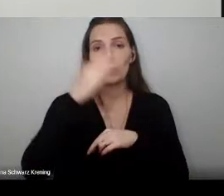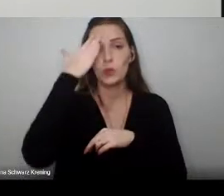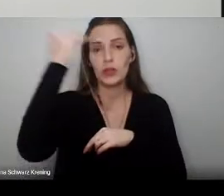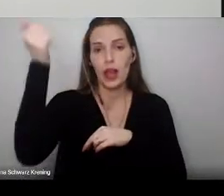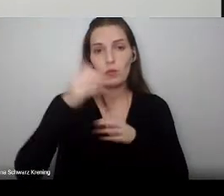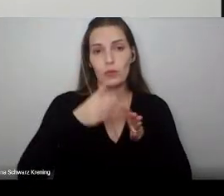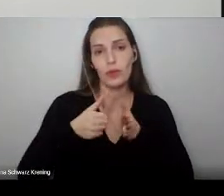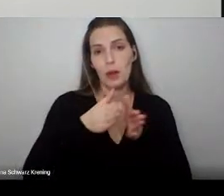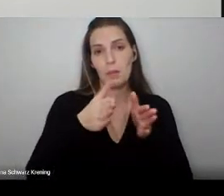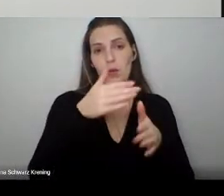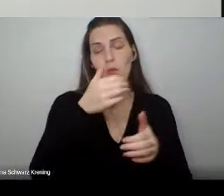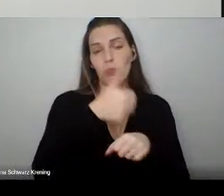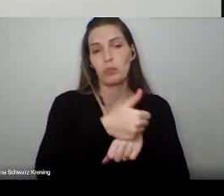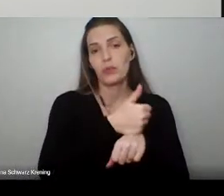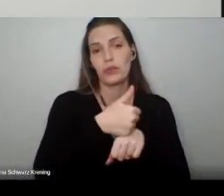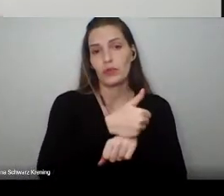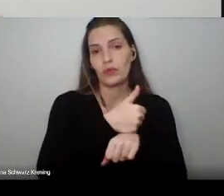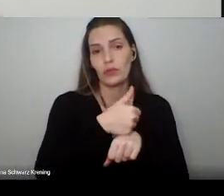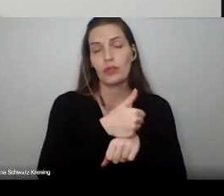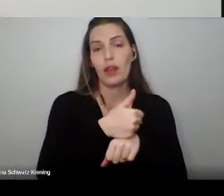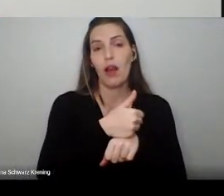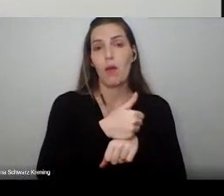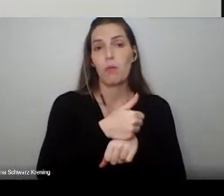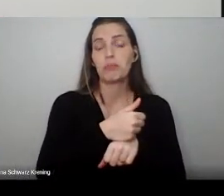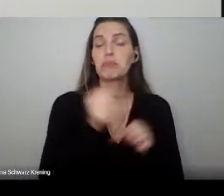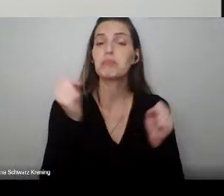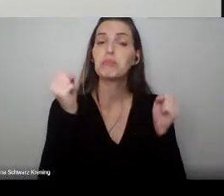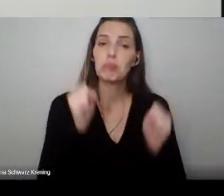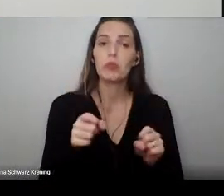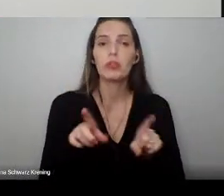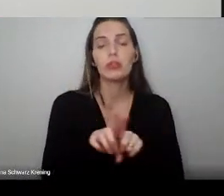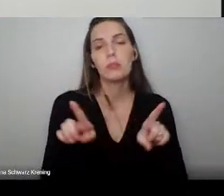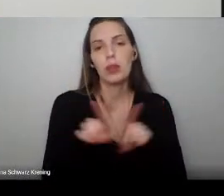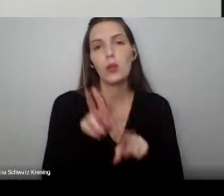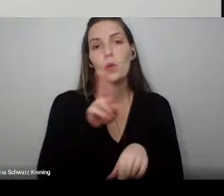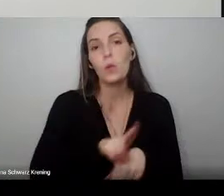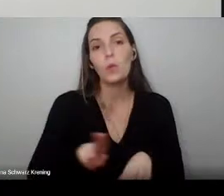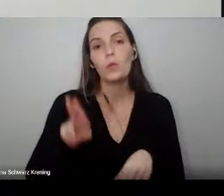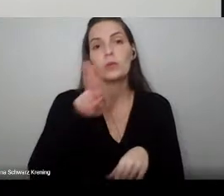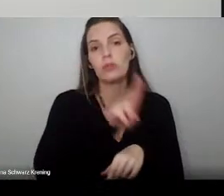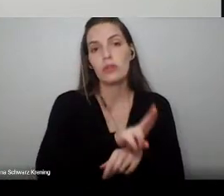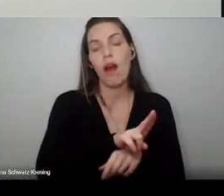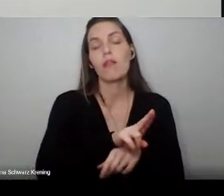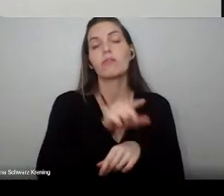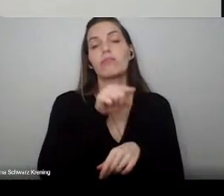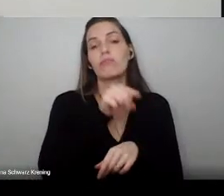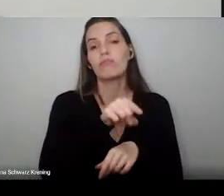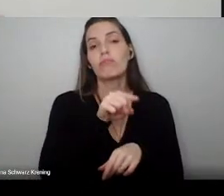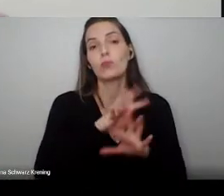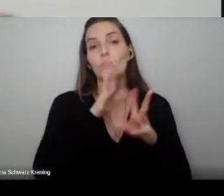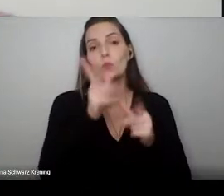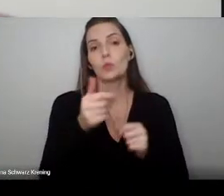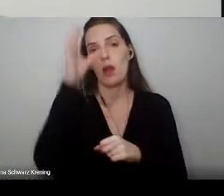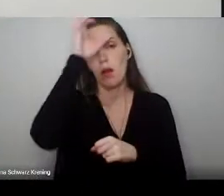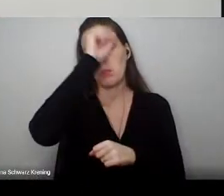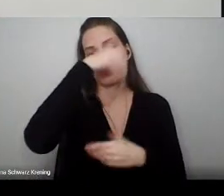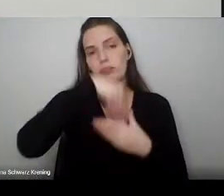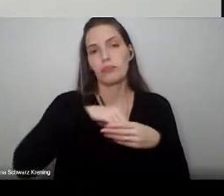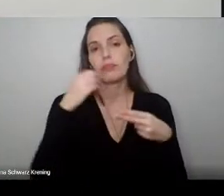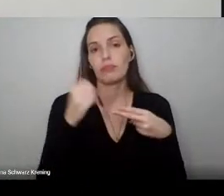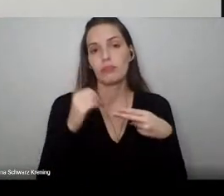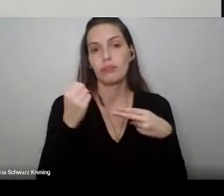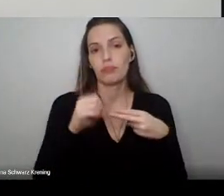na universidade, no amplo exercício profissional e na consolidação de uma sociedade melhor para todos. Muito obrigado.